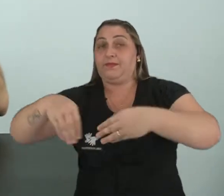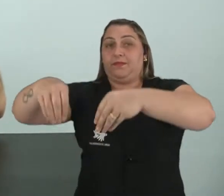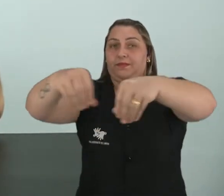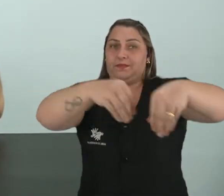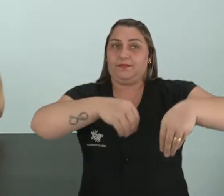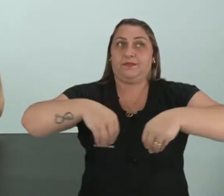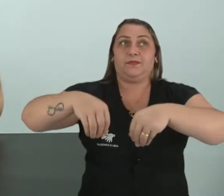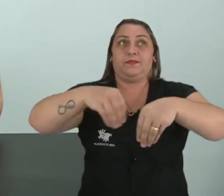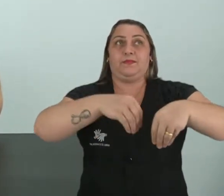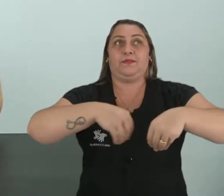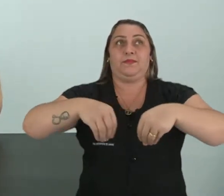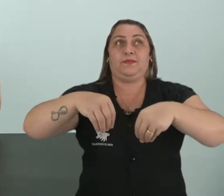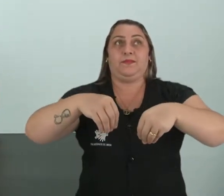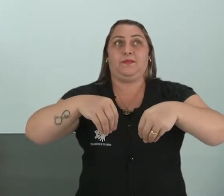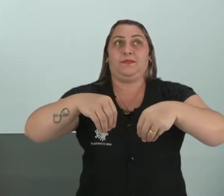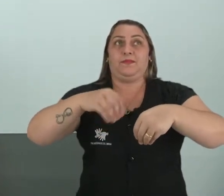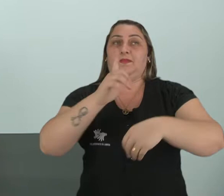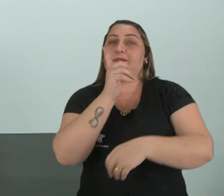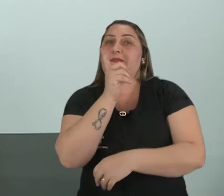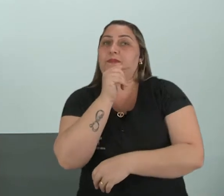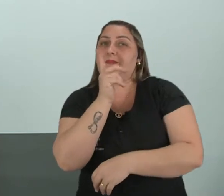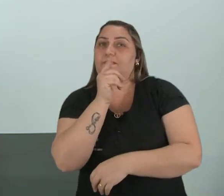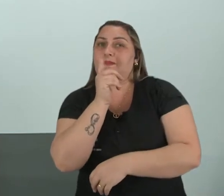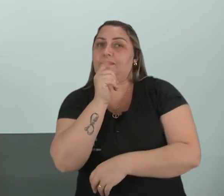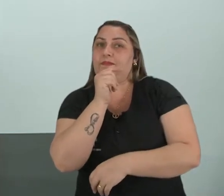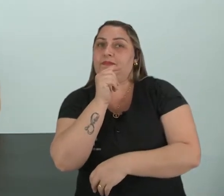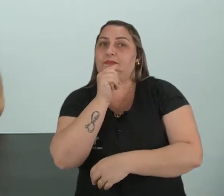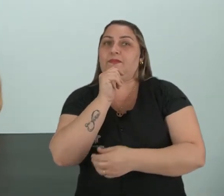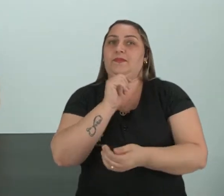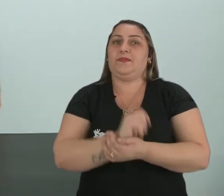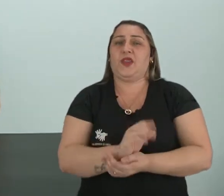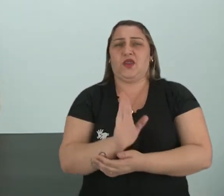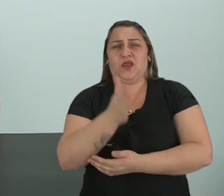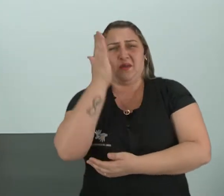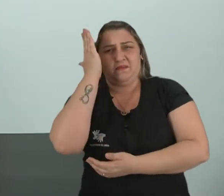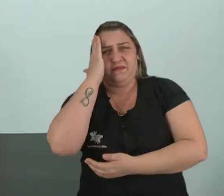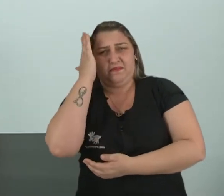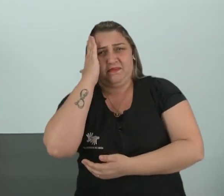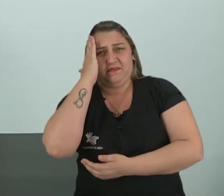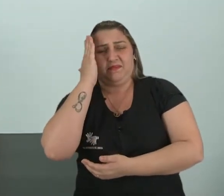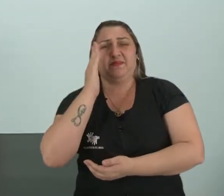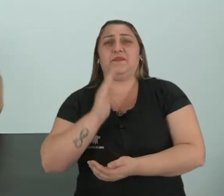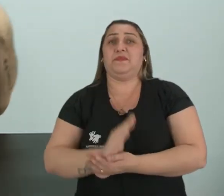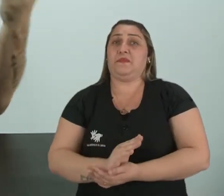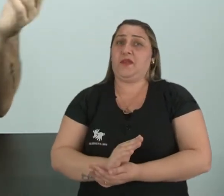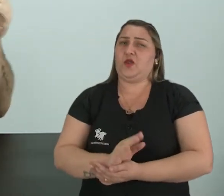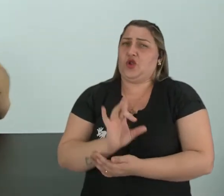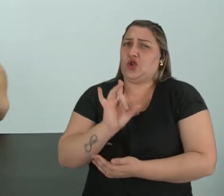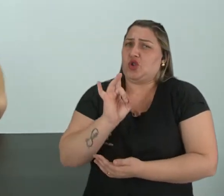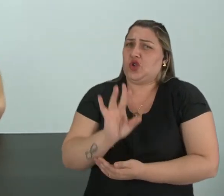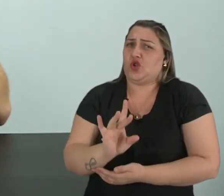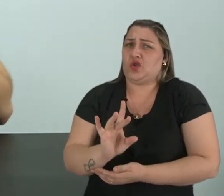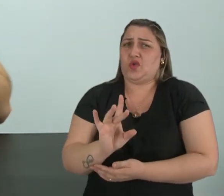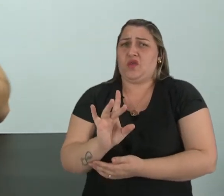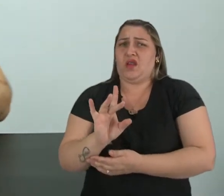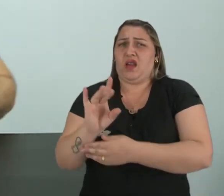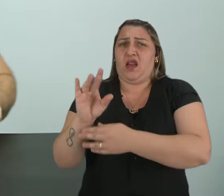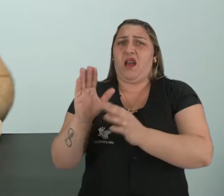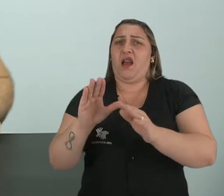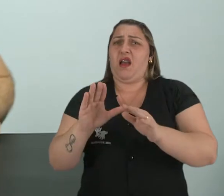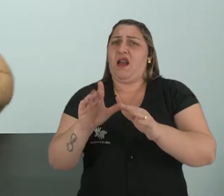e aquática. Você já imaginou se existisse somente a parte